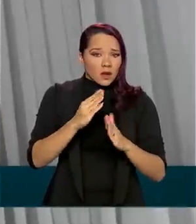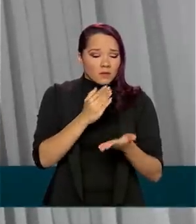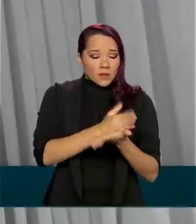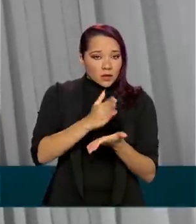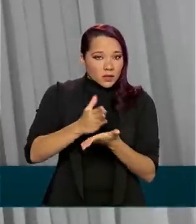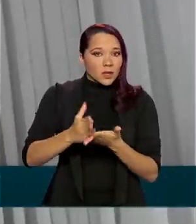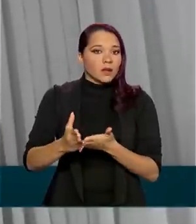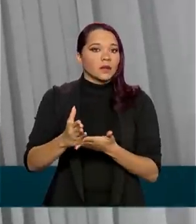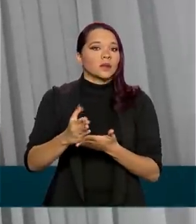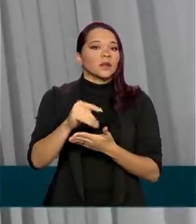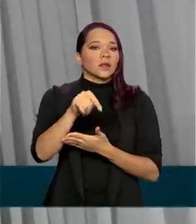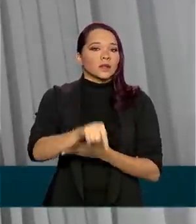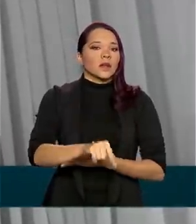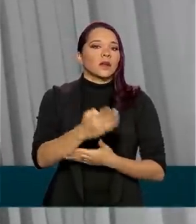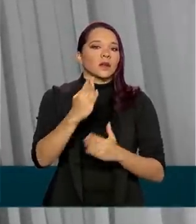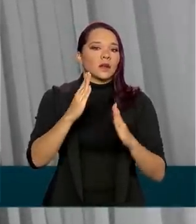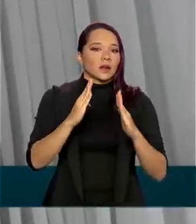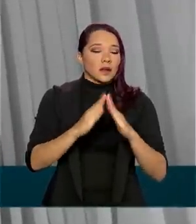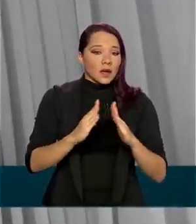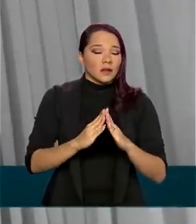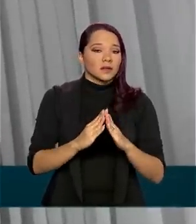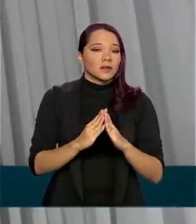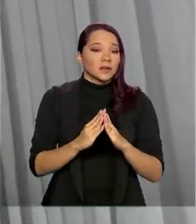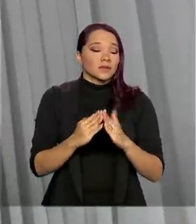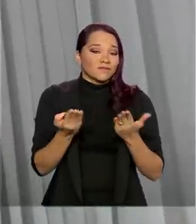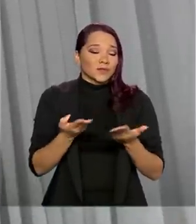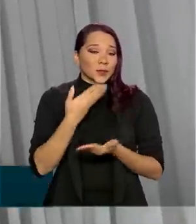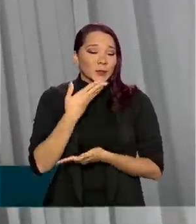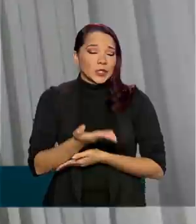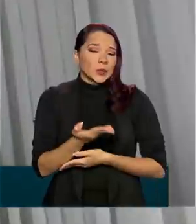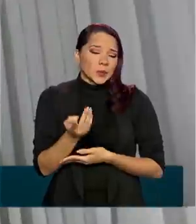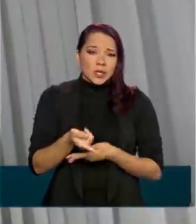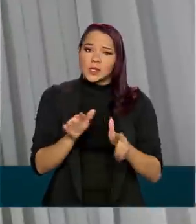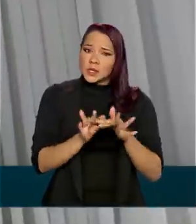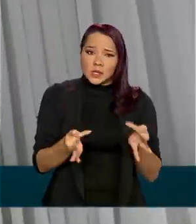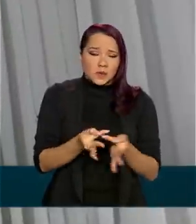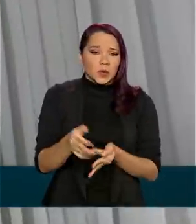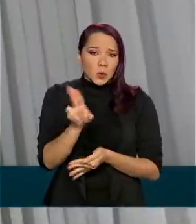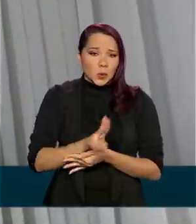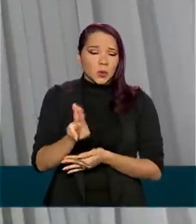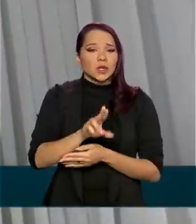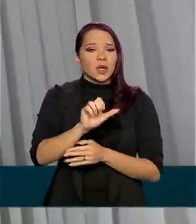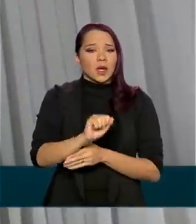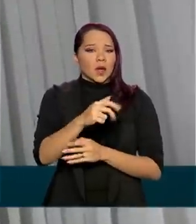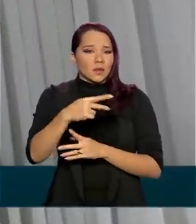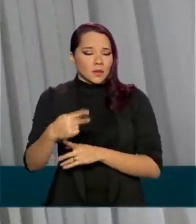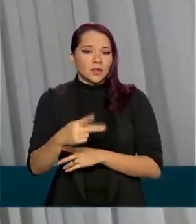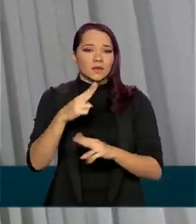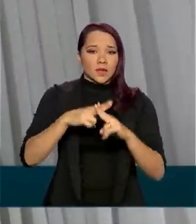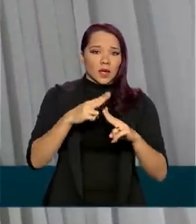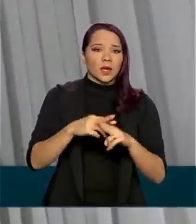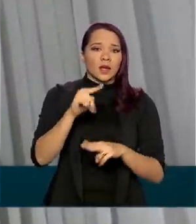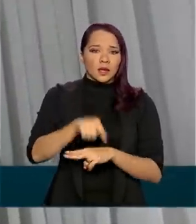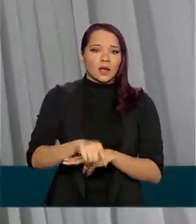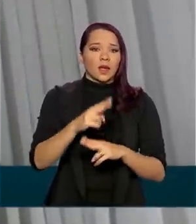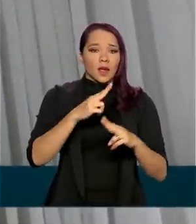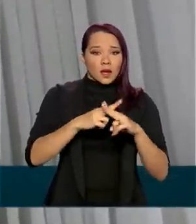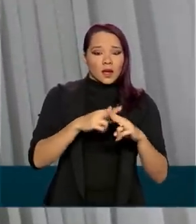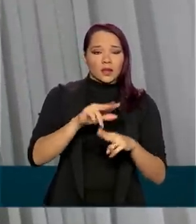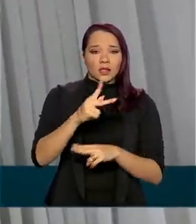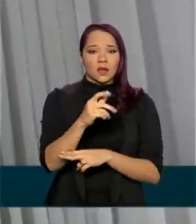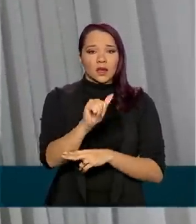prestação da habitação. É até bem simples. Utilizamos aí o aplicativo da Caixa, que é o Caixa Habitacional,